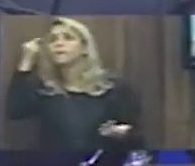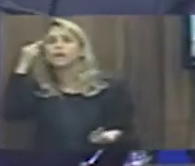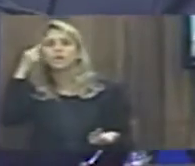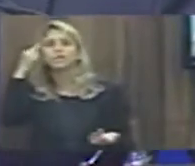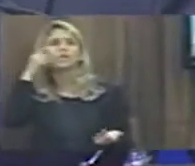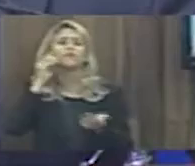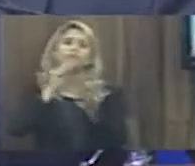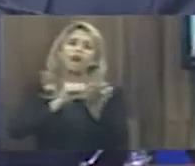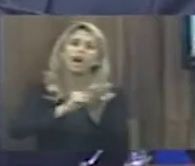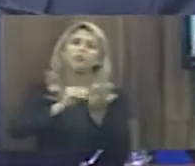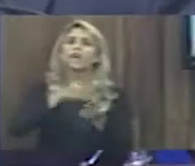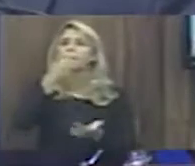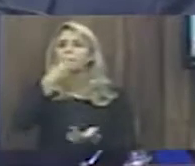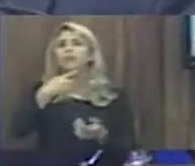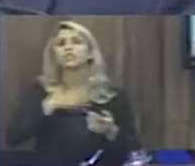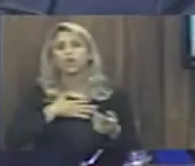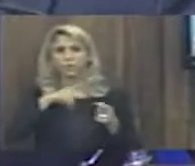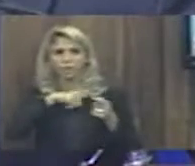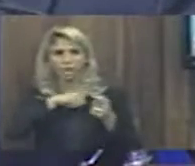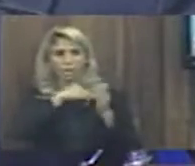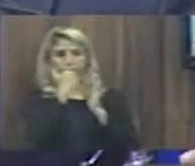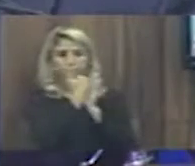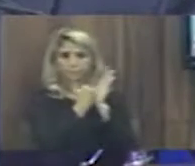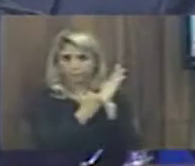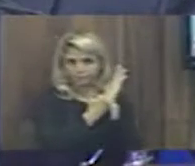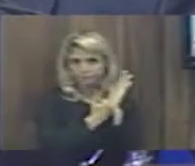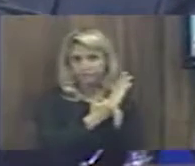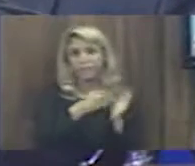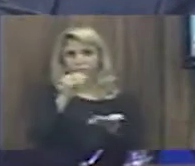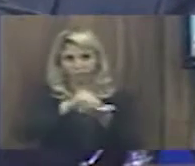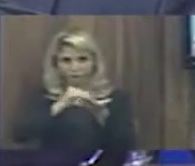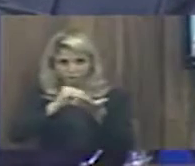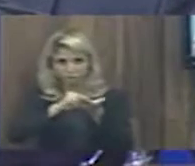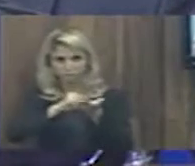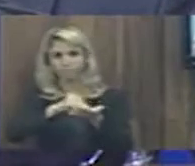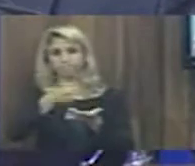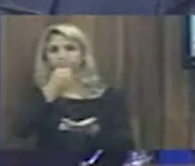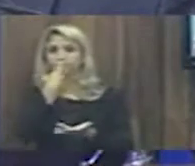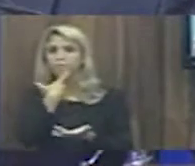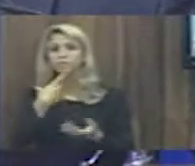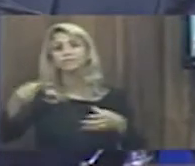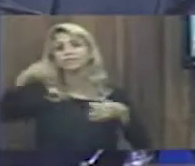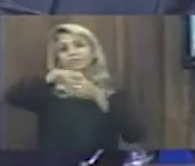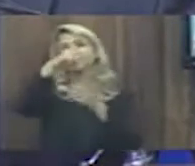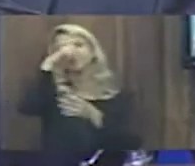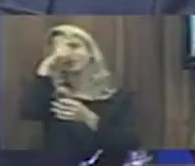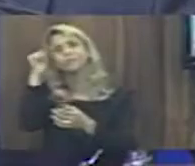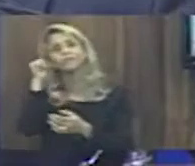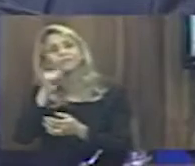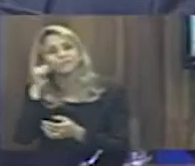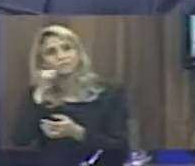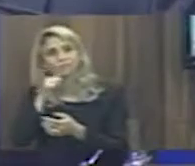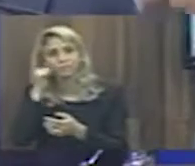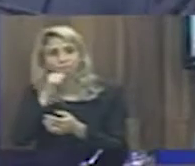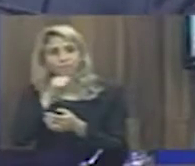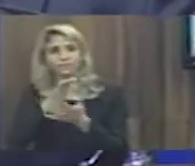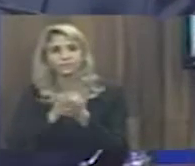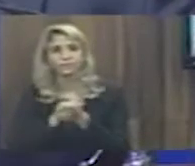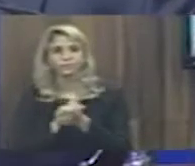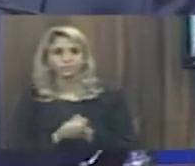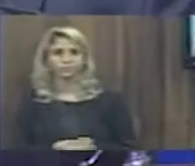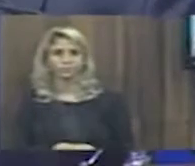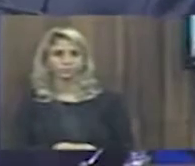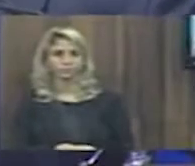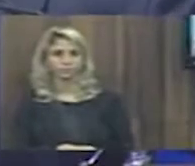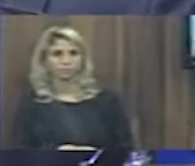eu tenho uma listagem lá embaixo, de falta de medicamento no hospital da mulher, que é mais,